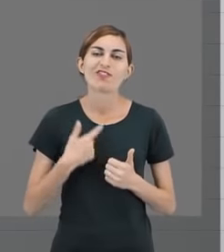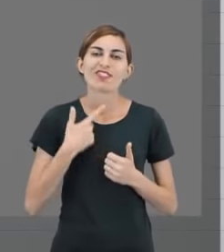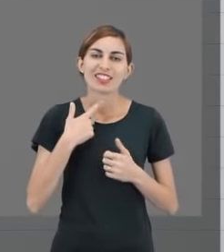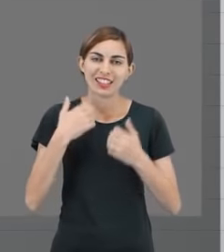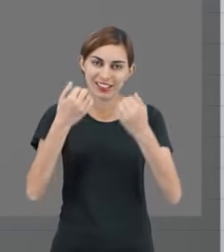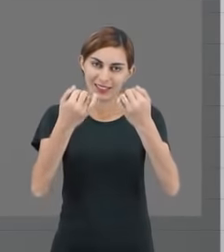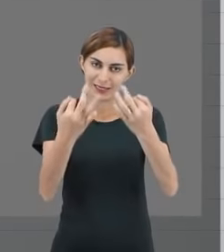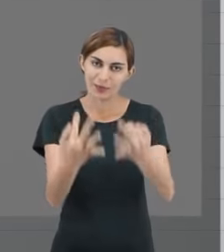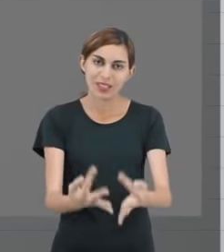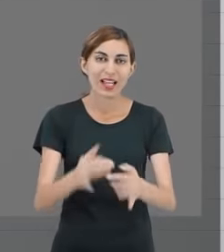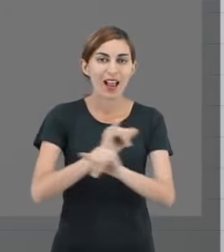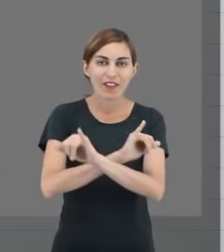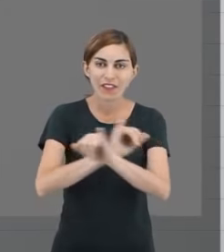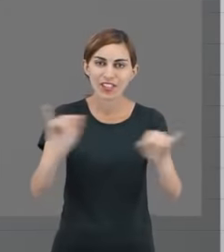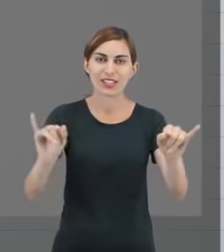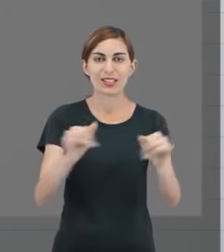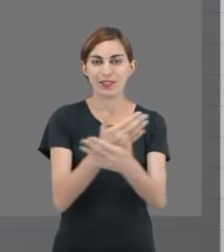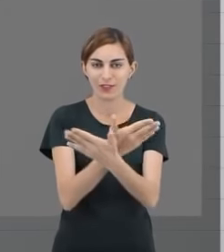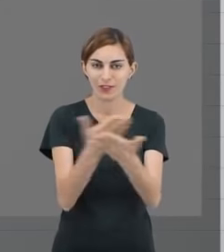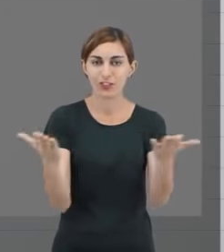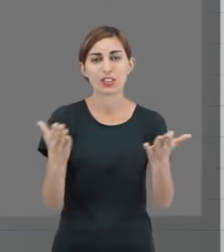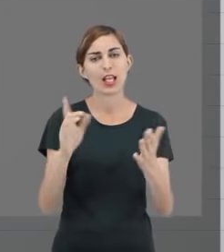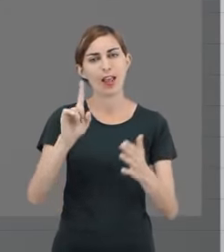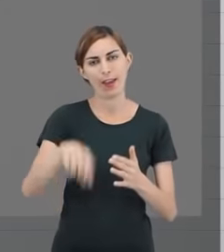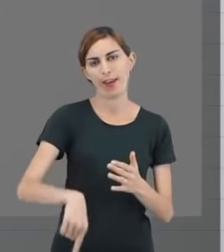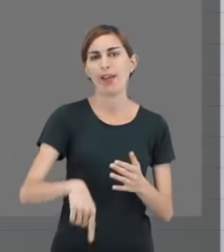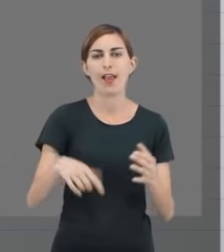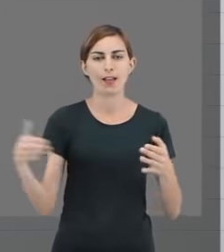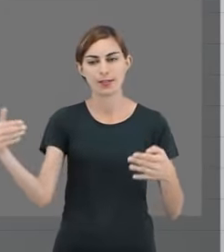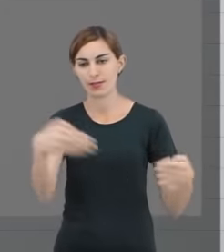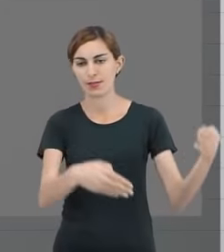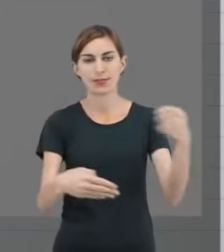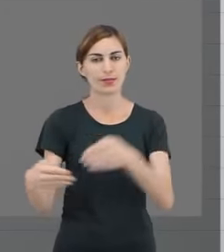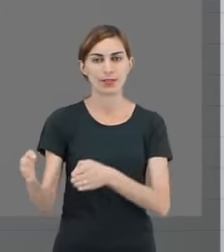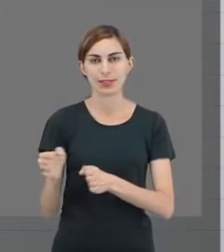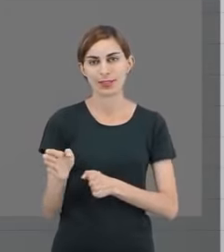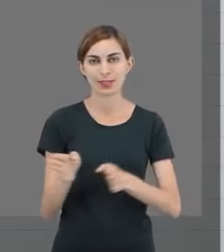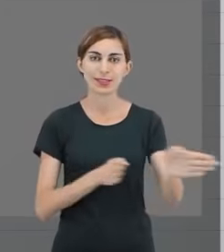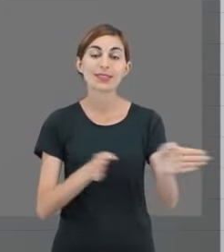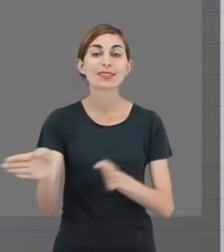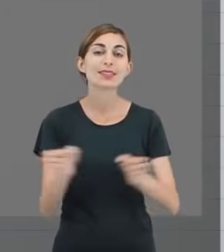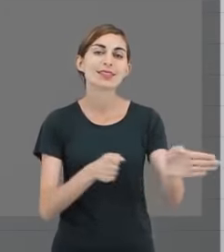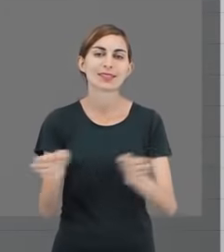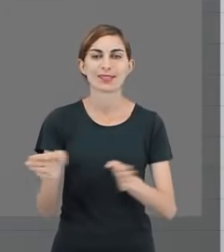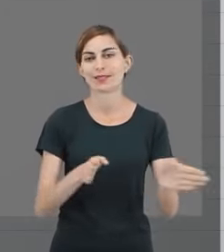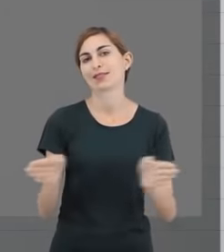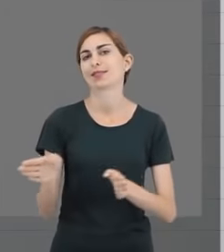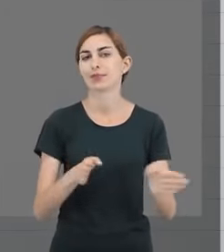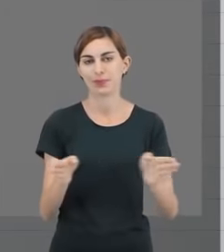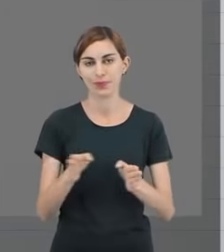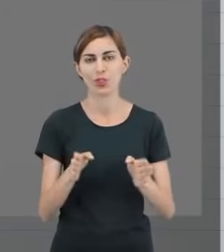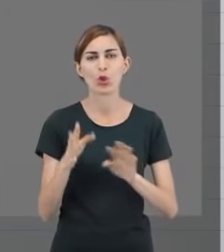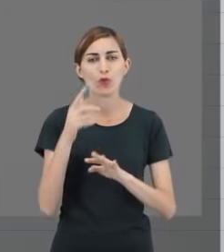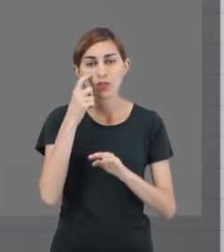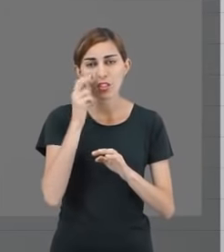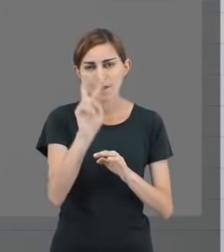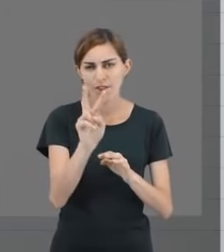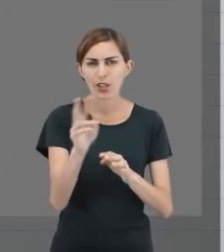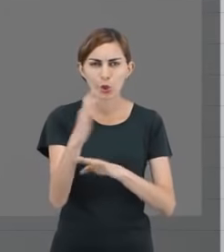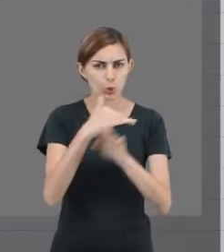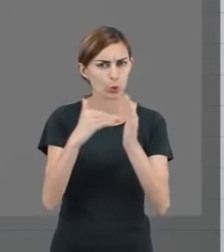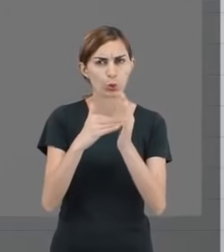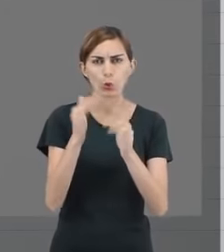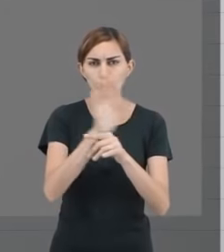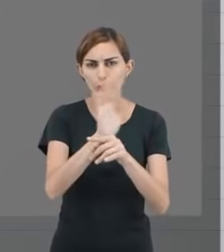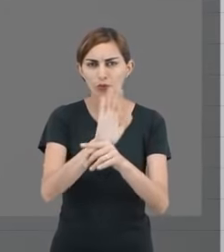divulgar isso aqui dentro, é a acessibilidade. Você vai observar que todas as nossas videoaulas, elas